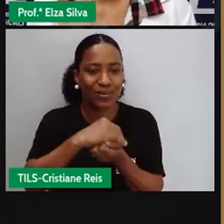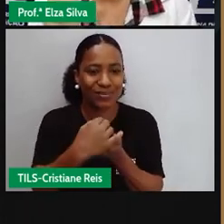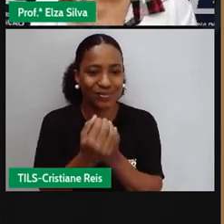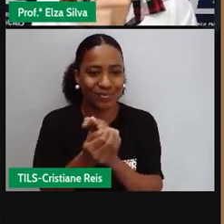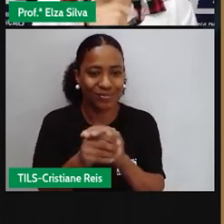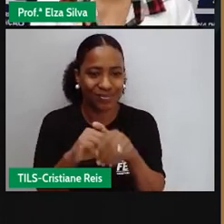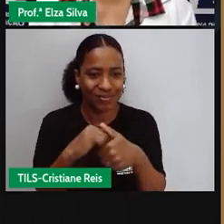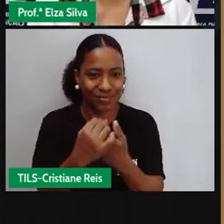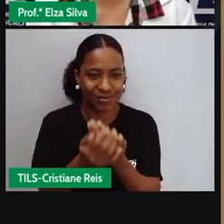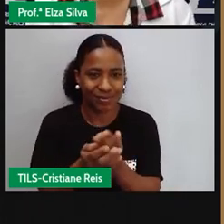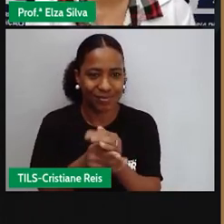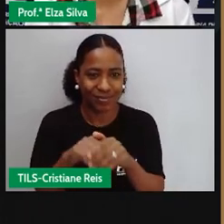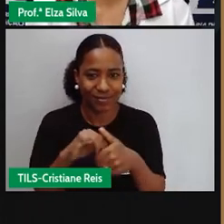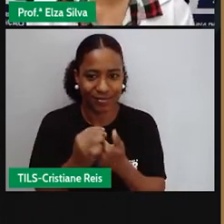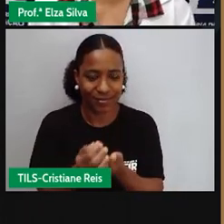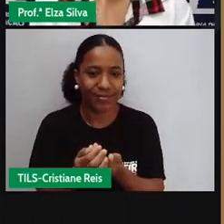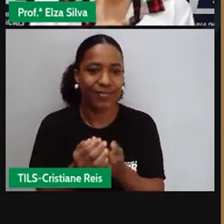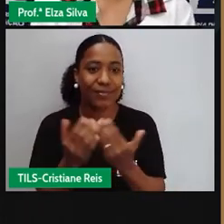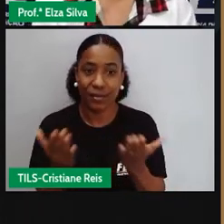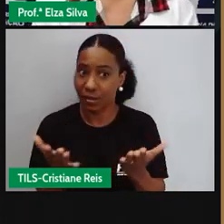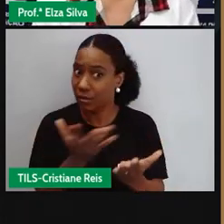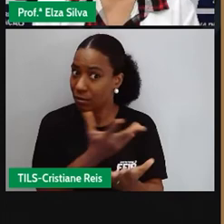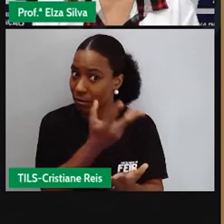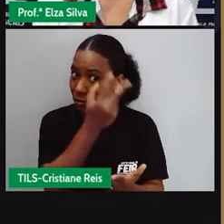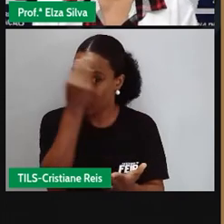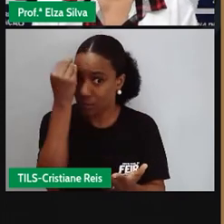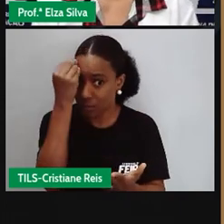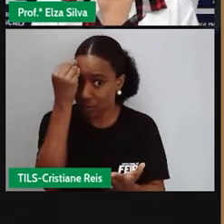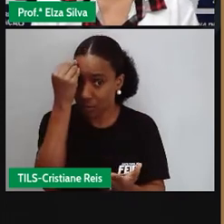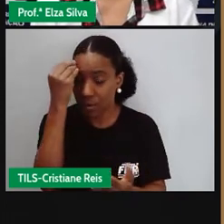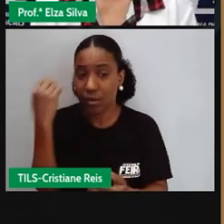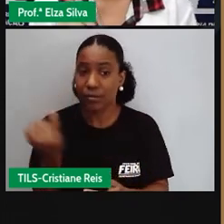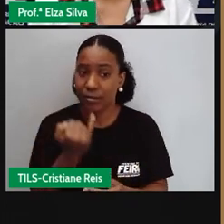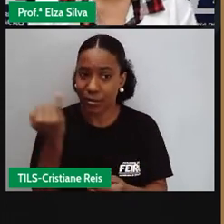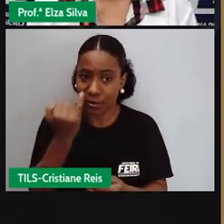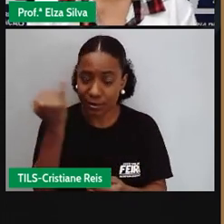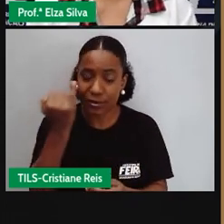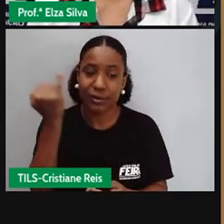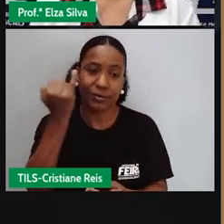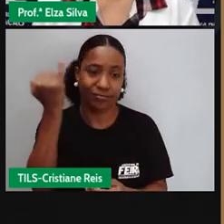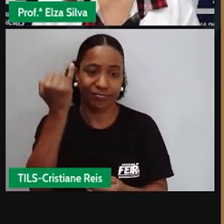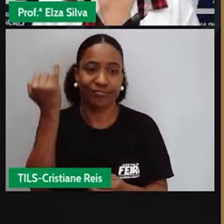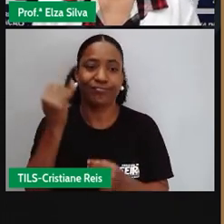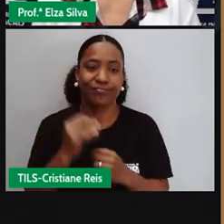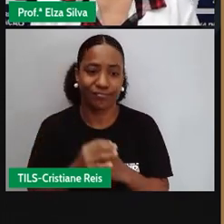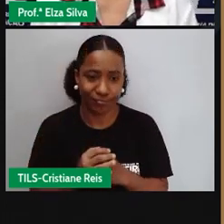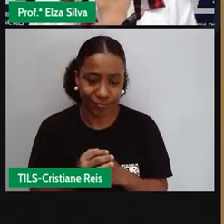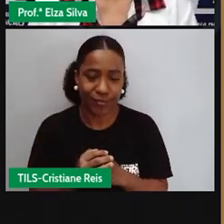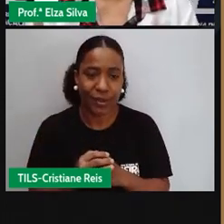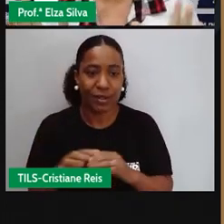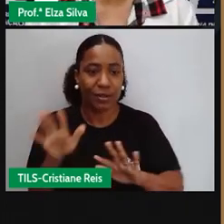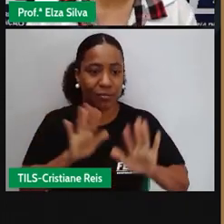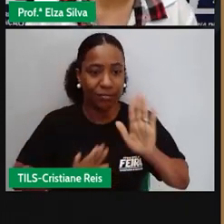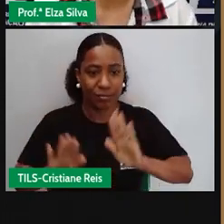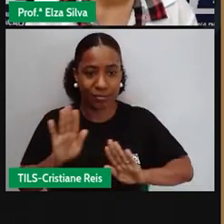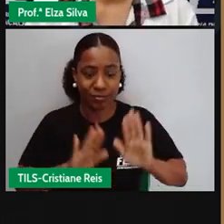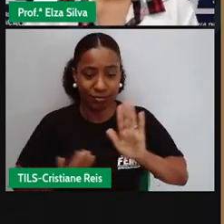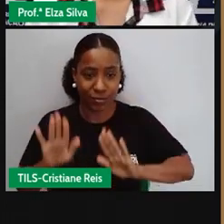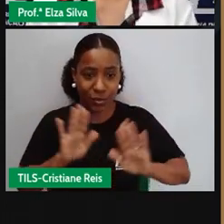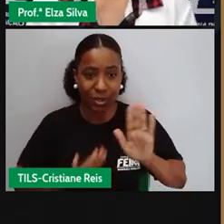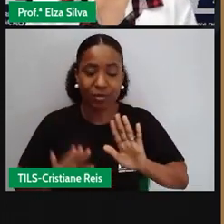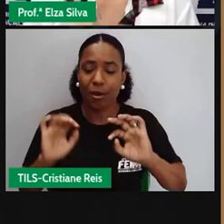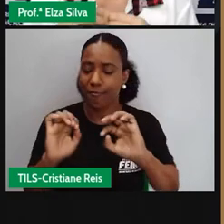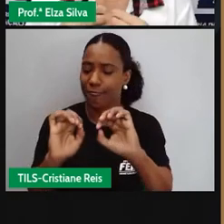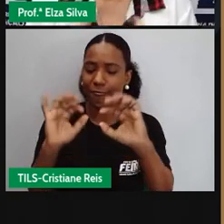Ok? Don't forget this. Não esqueçam disto. Porque é muito importante para que a nossa festa